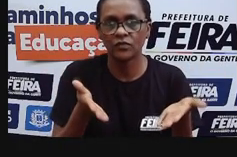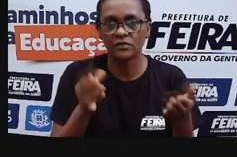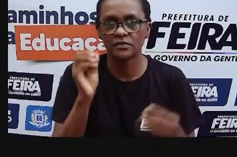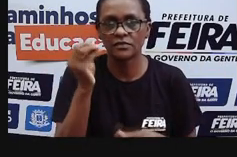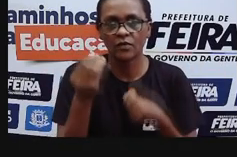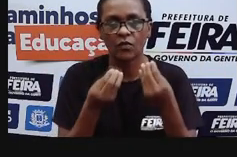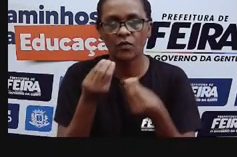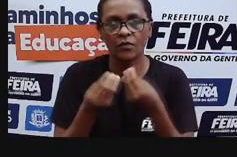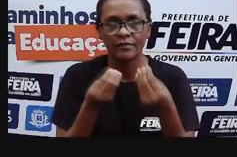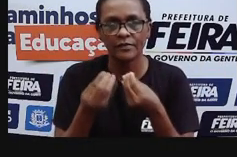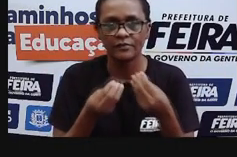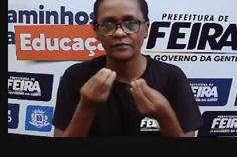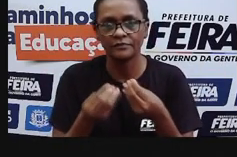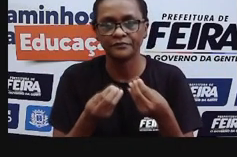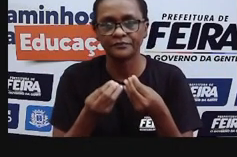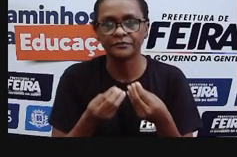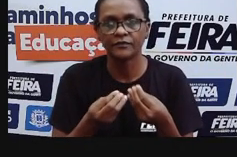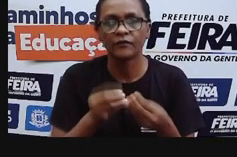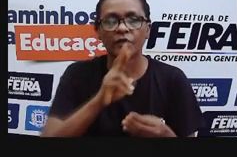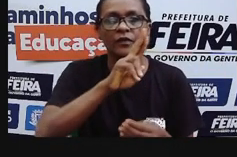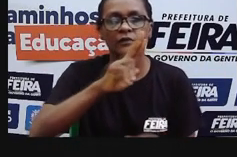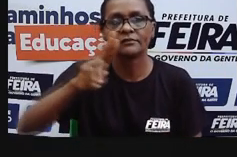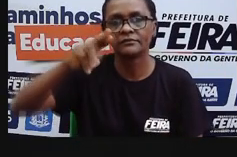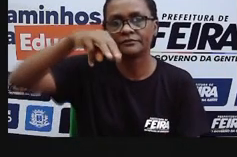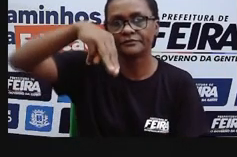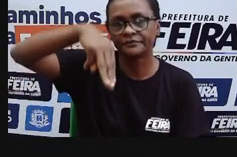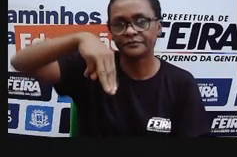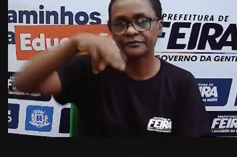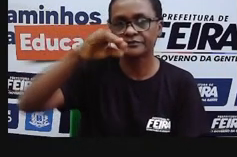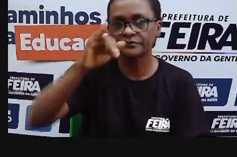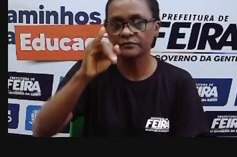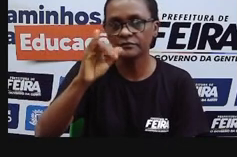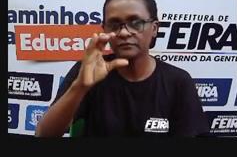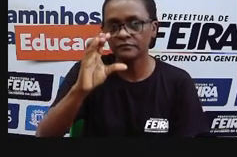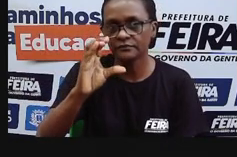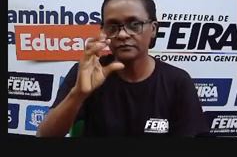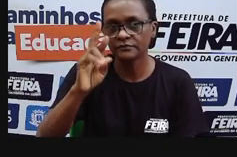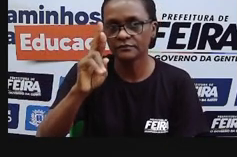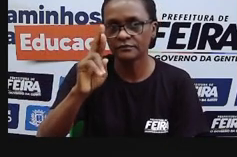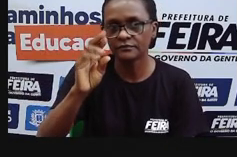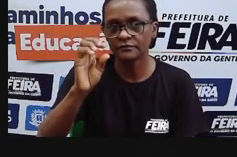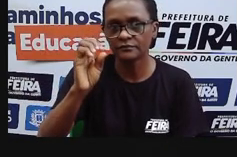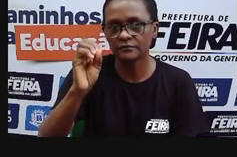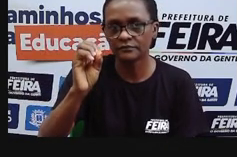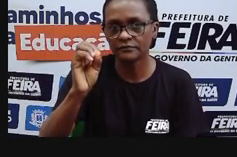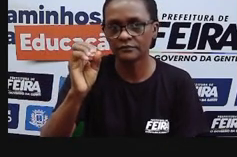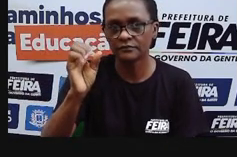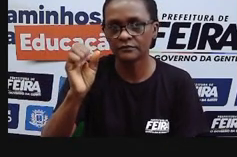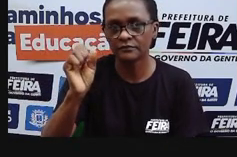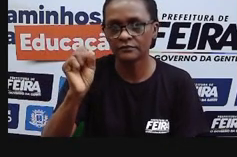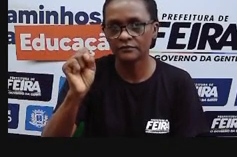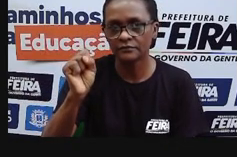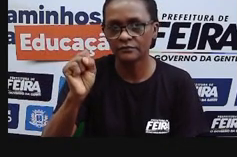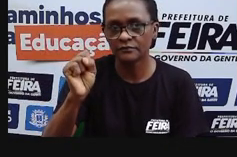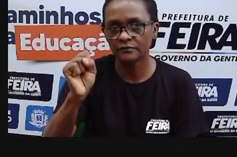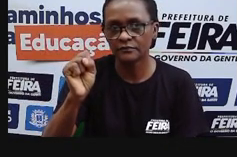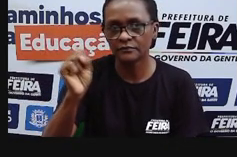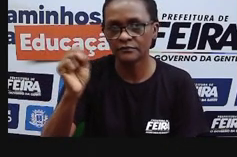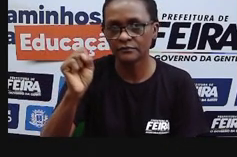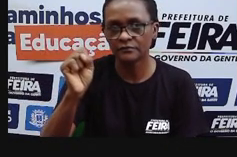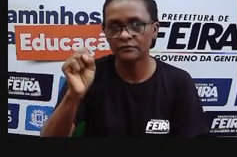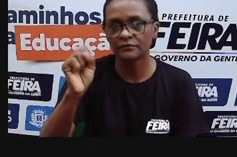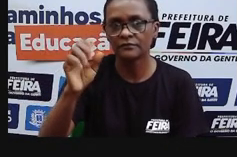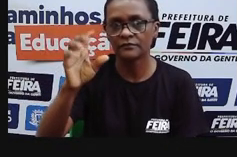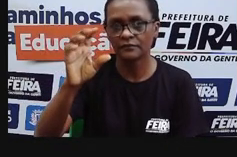que nós chamamos de micro-organismos. O que são esses micro-organismos? Os micro-organismos são os seus